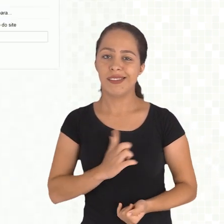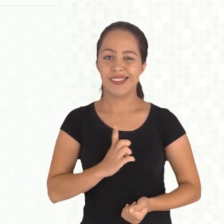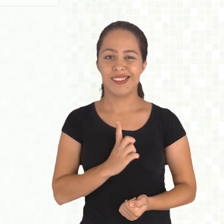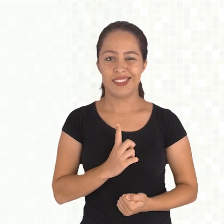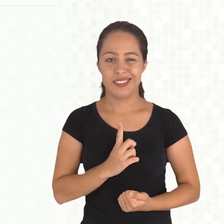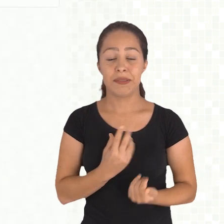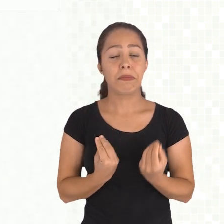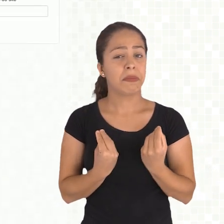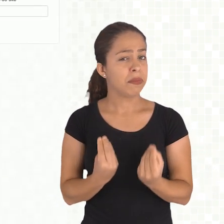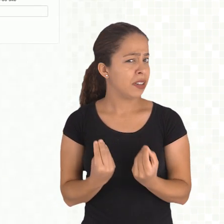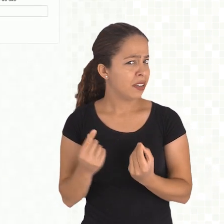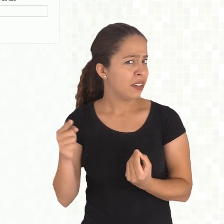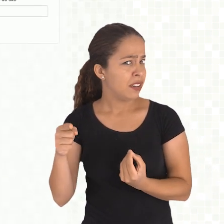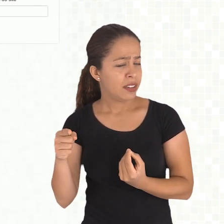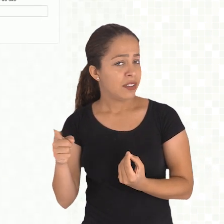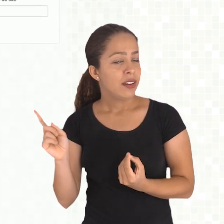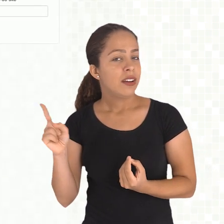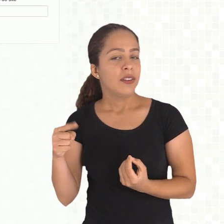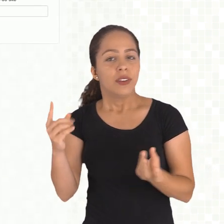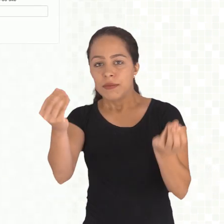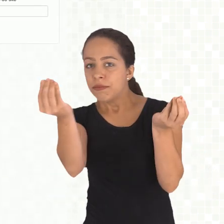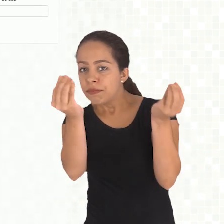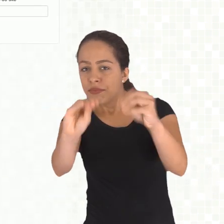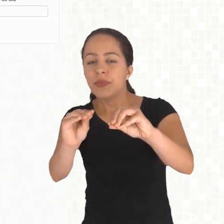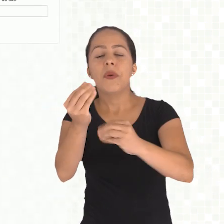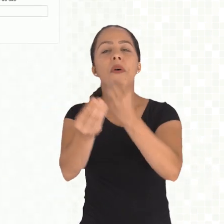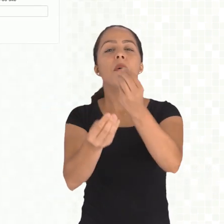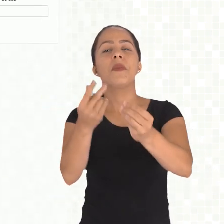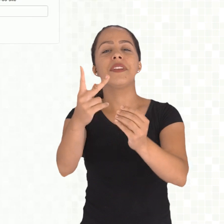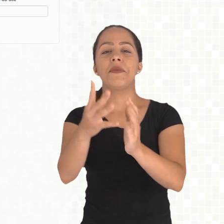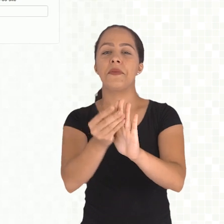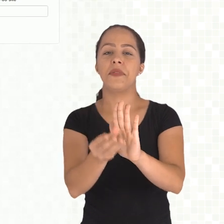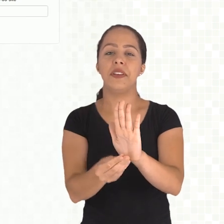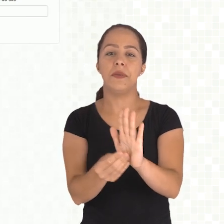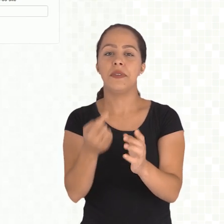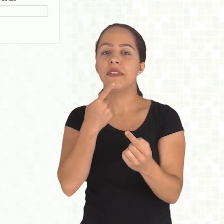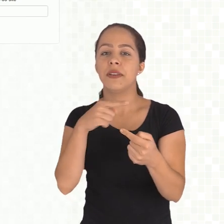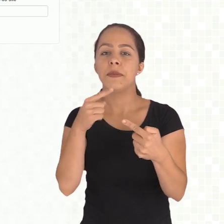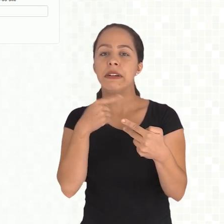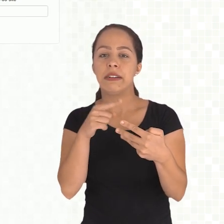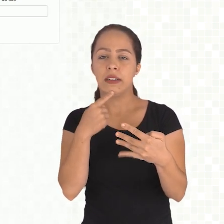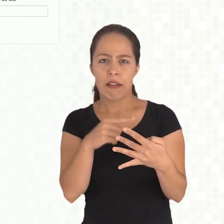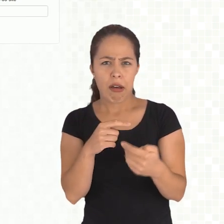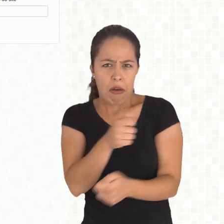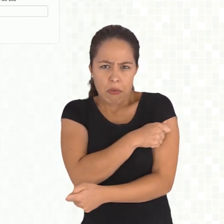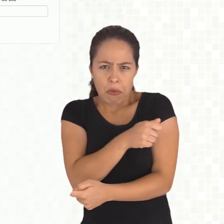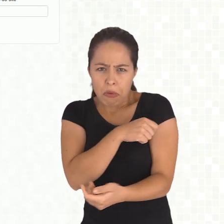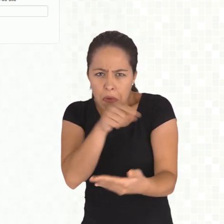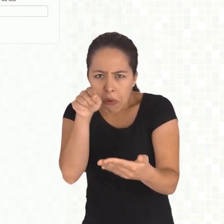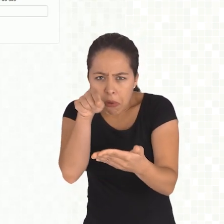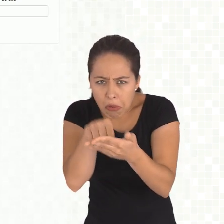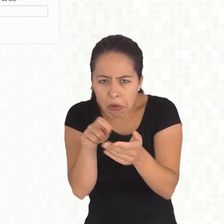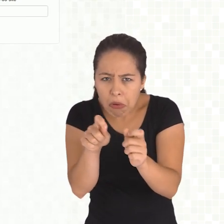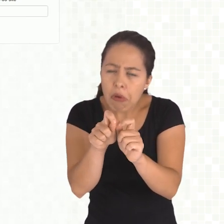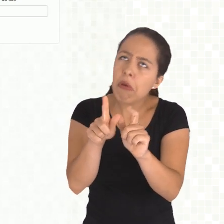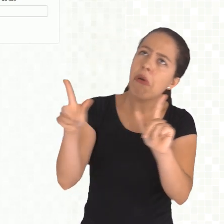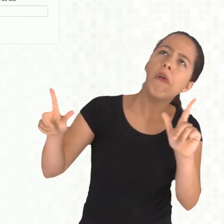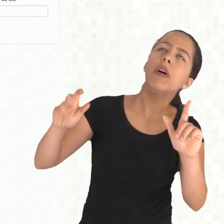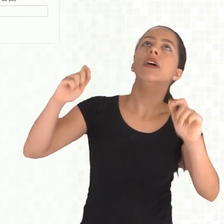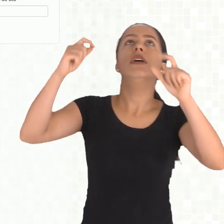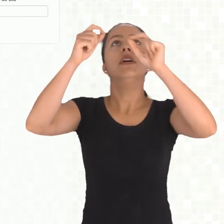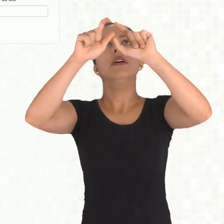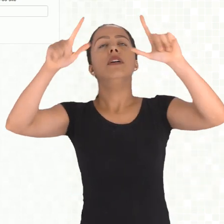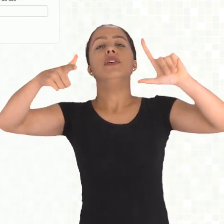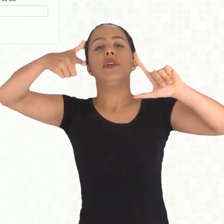que serve isso? Para que você possa inserir vídeos diretamente no conteúdo da semana. O aluno não precisa clicar para entrar, para visualizar,